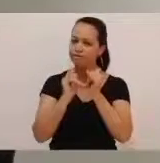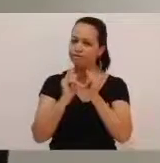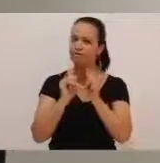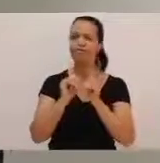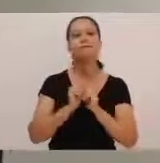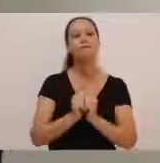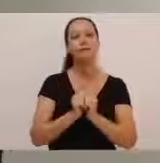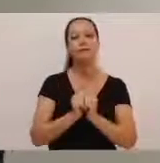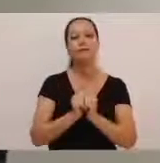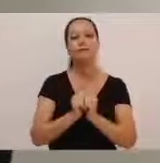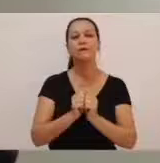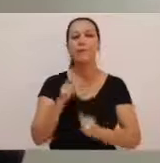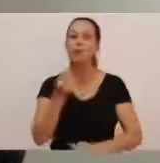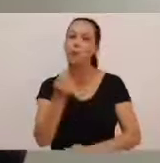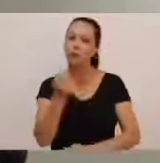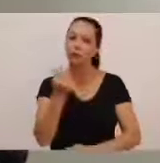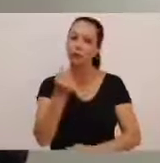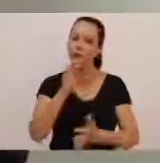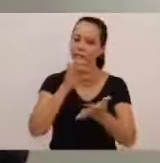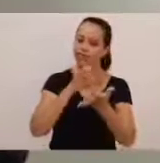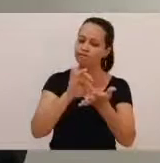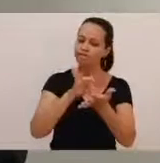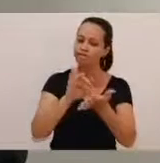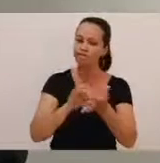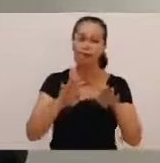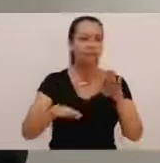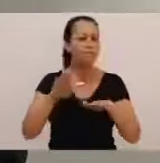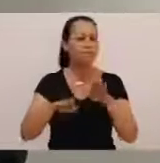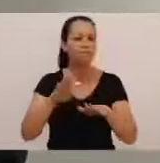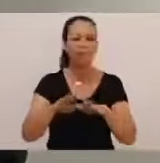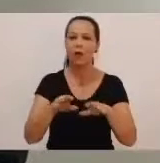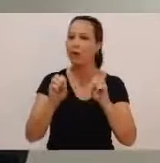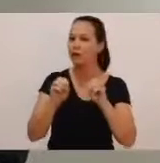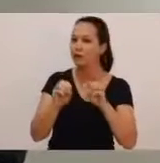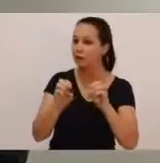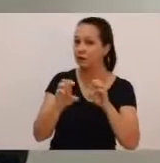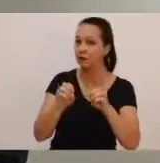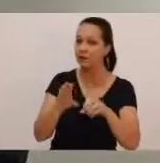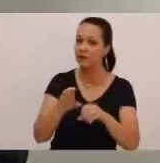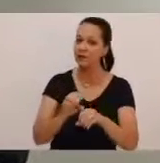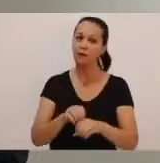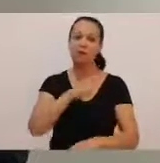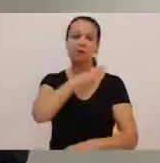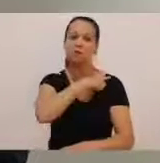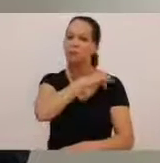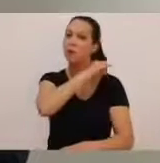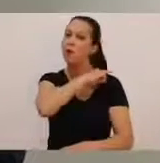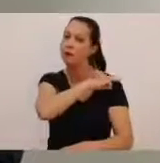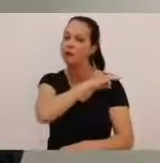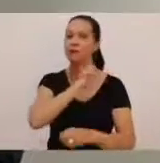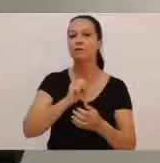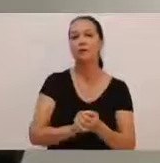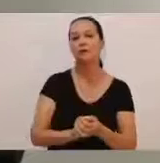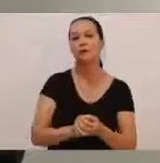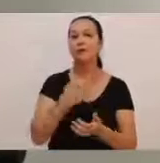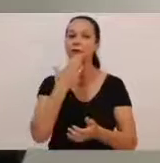pela internet, o valor das inscrições varia de acordo com o nível de